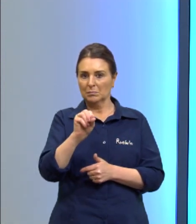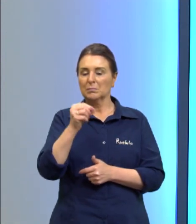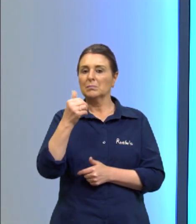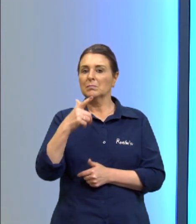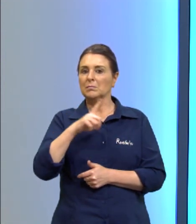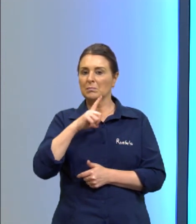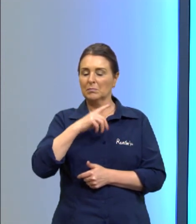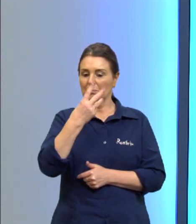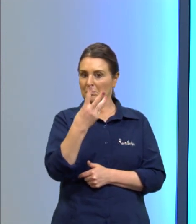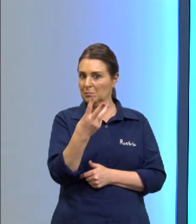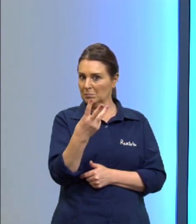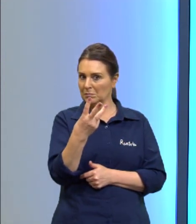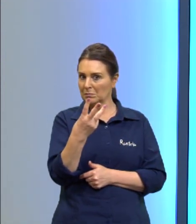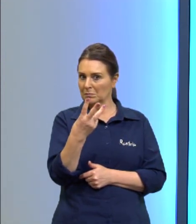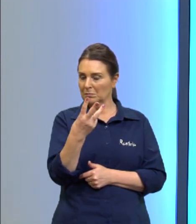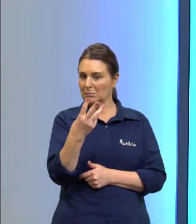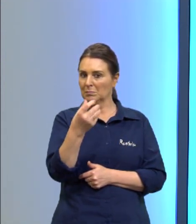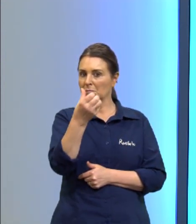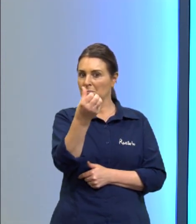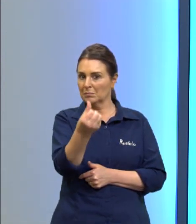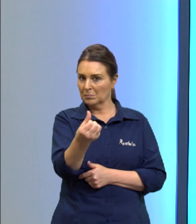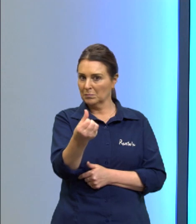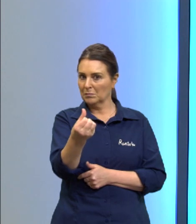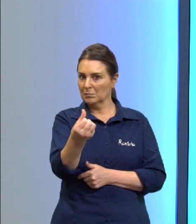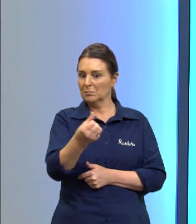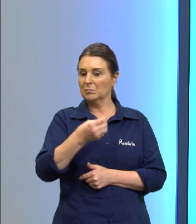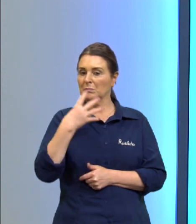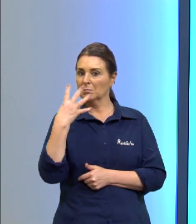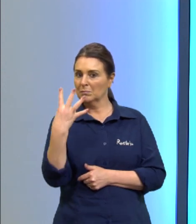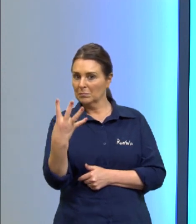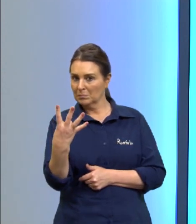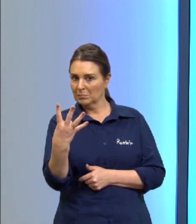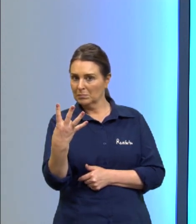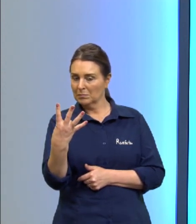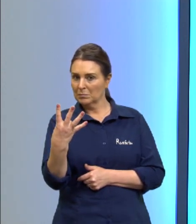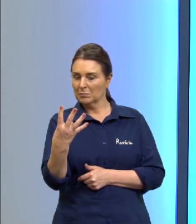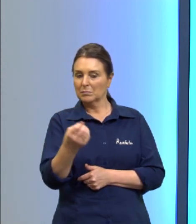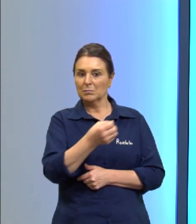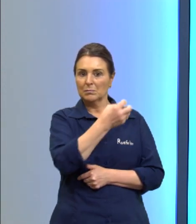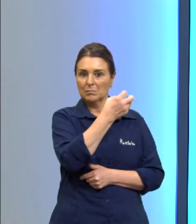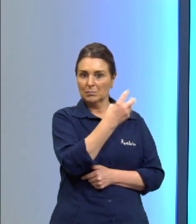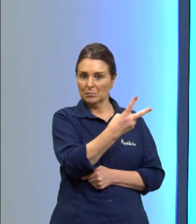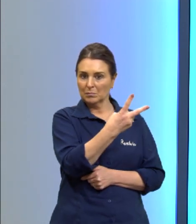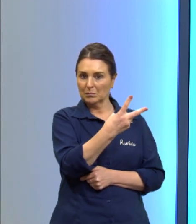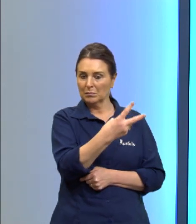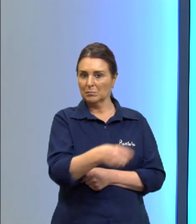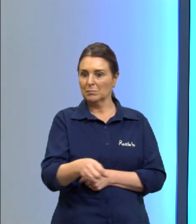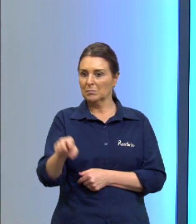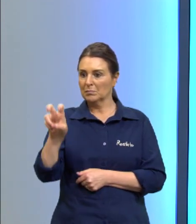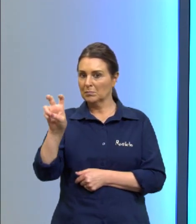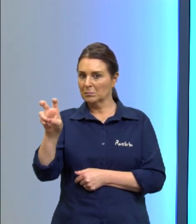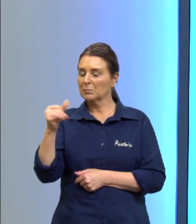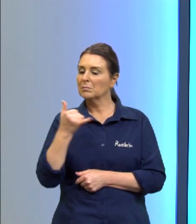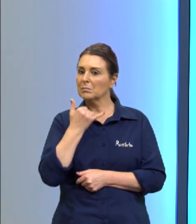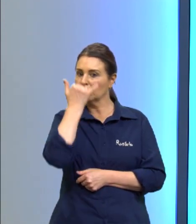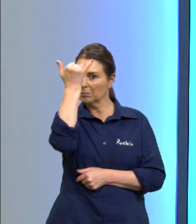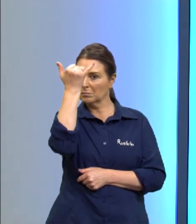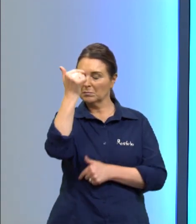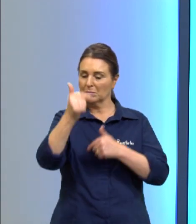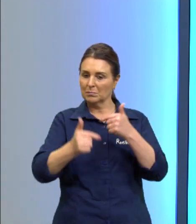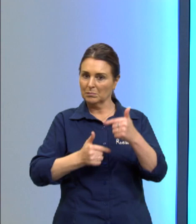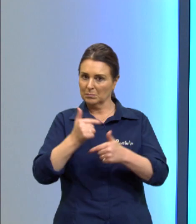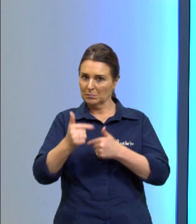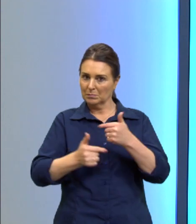tiveram 3 6 que tiveram 4 e 2 que tiveram 5 acidentes no